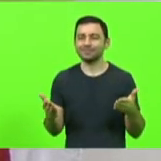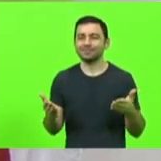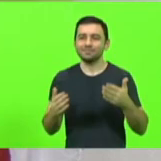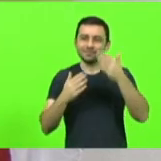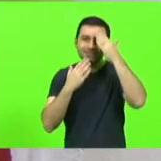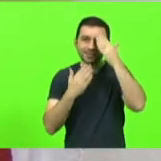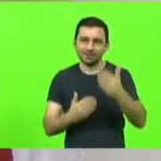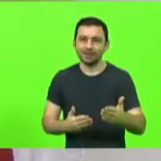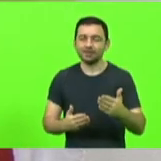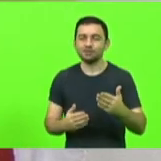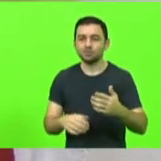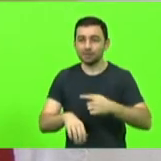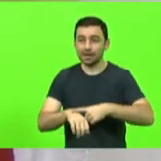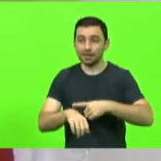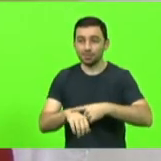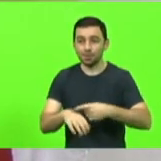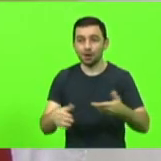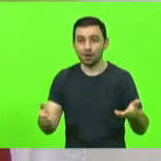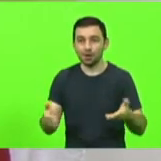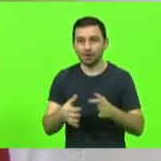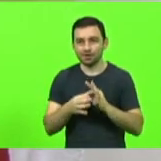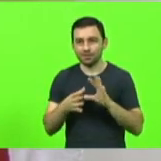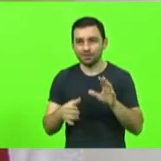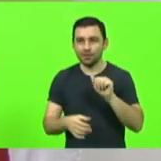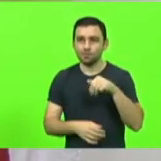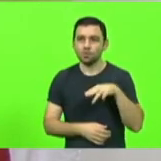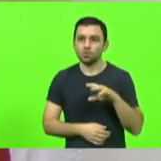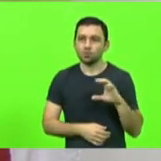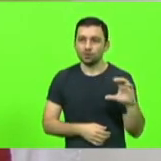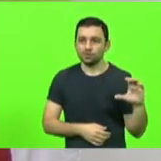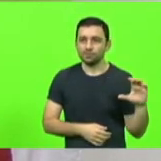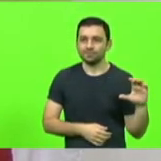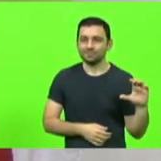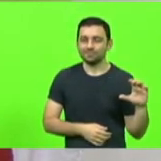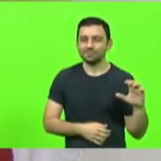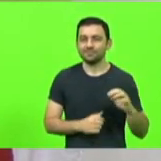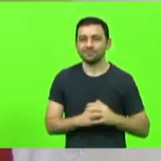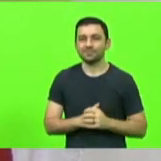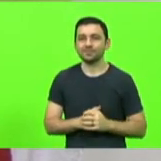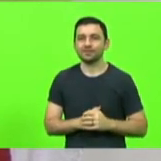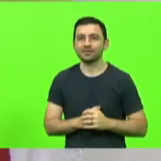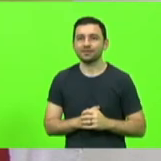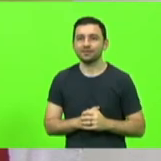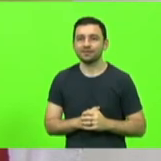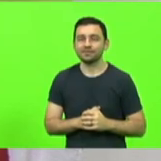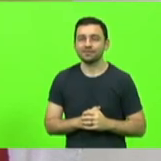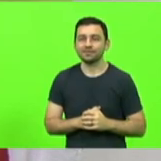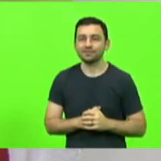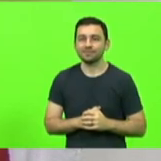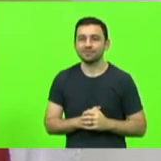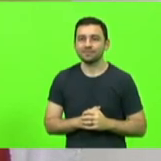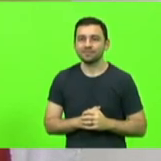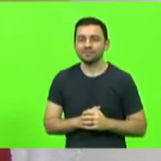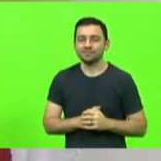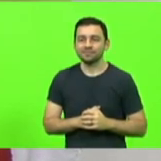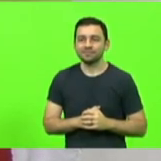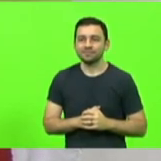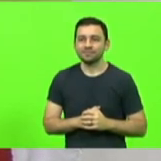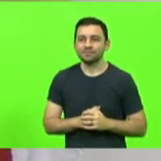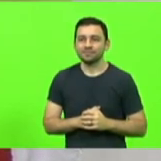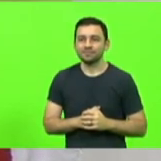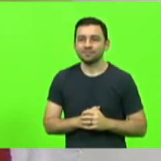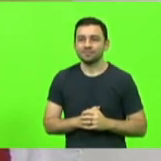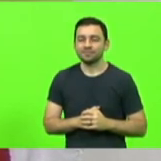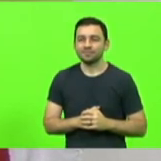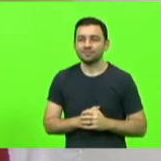pelo espaço aqui cedido a MUC associação brasileira de portadores de câncer amor